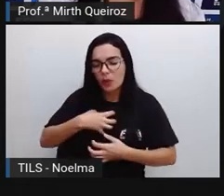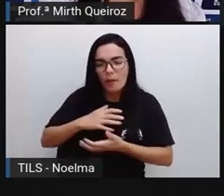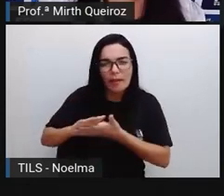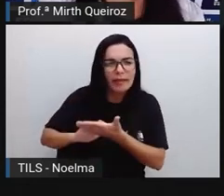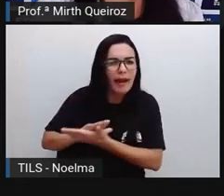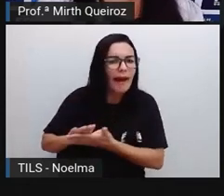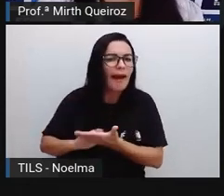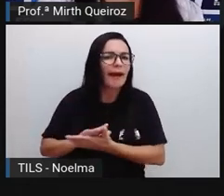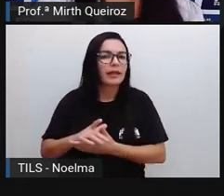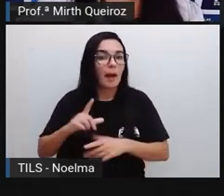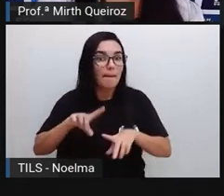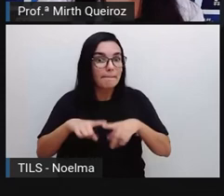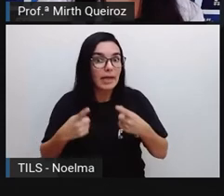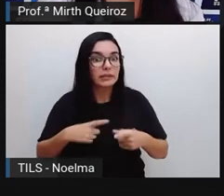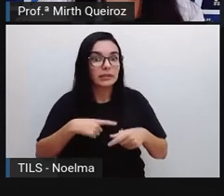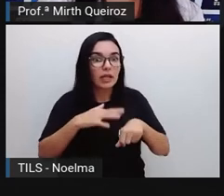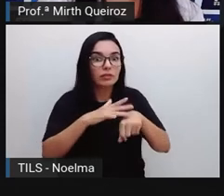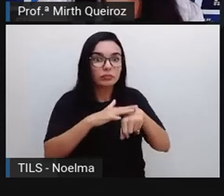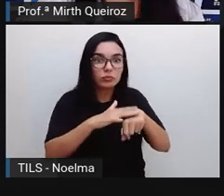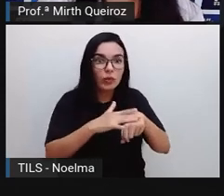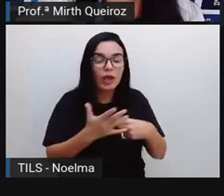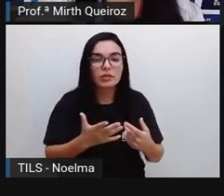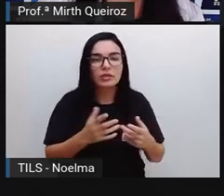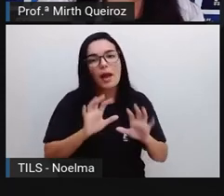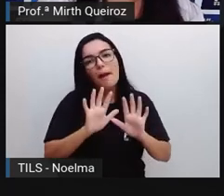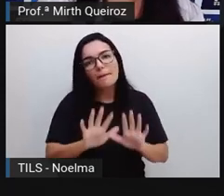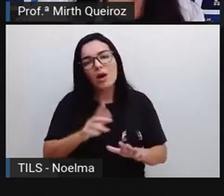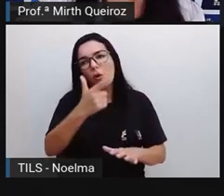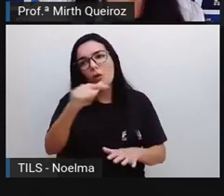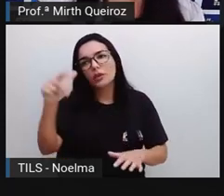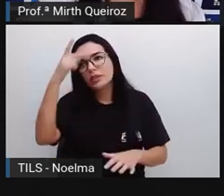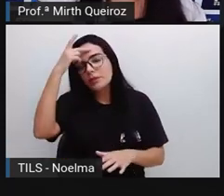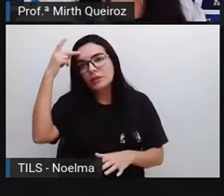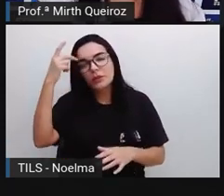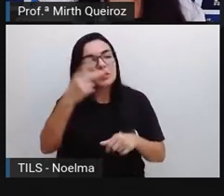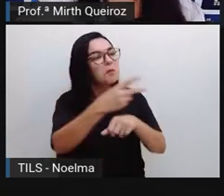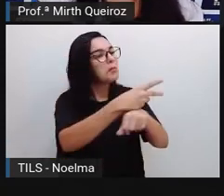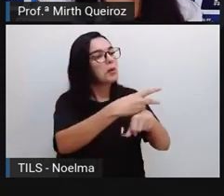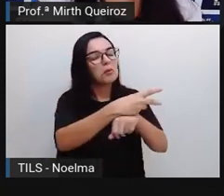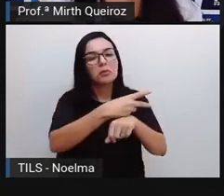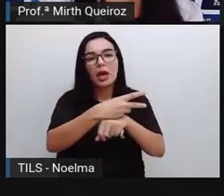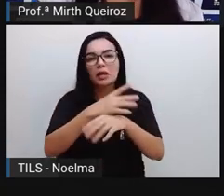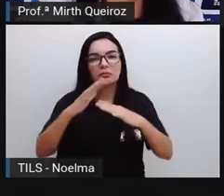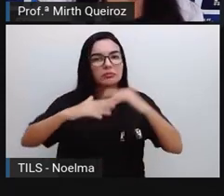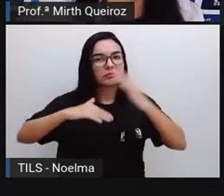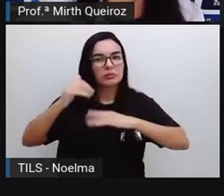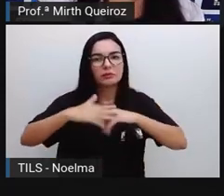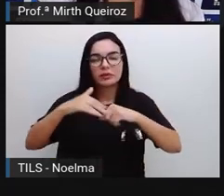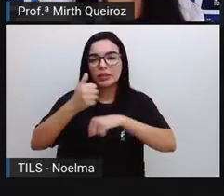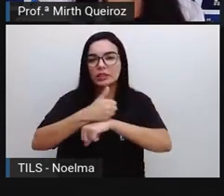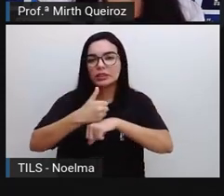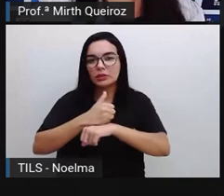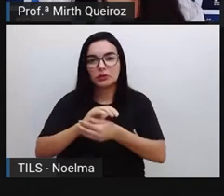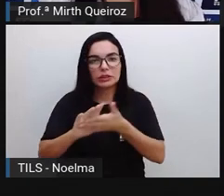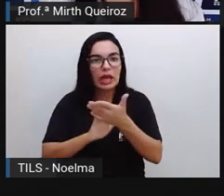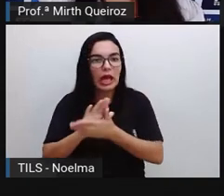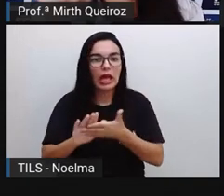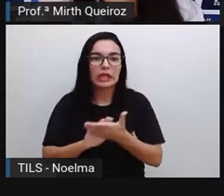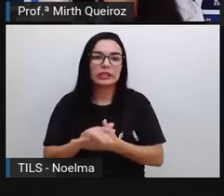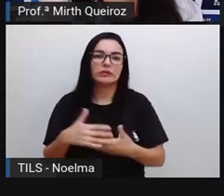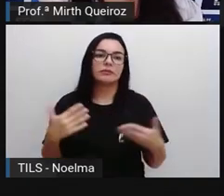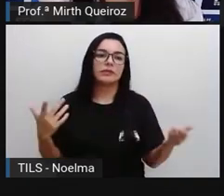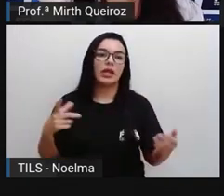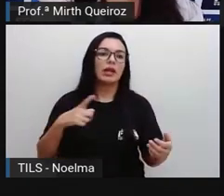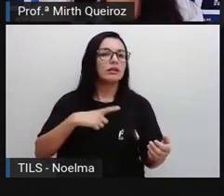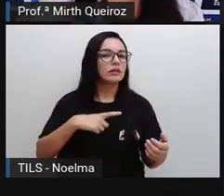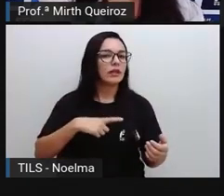pessoas que, mesmo se manifestando a doença, não procuraram o pessoal da saúde, né? Não